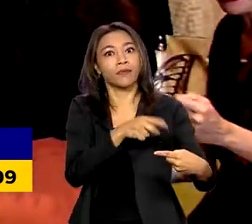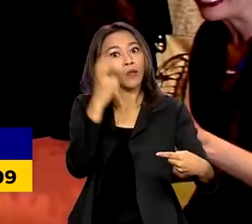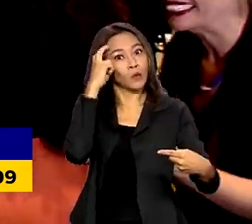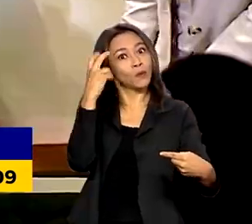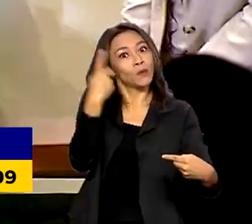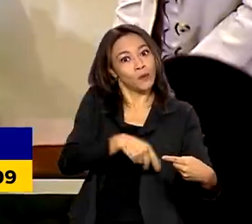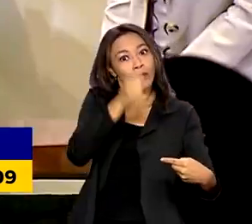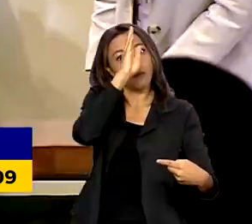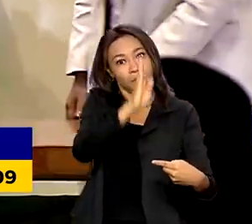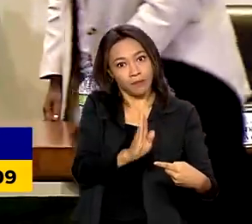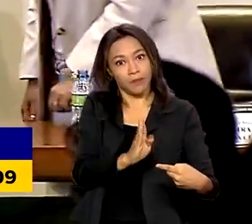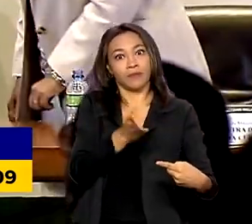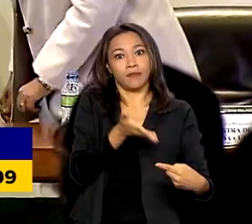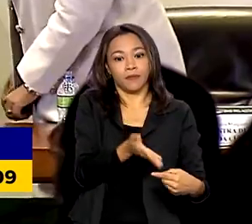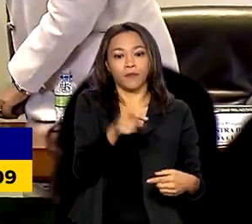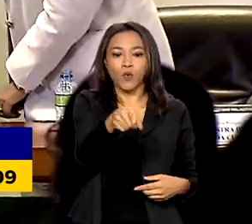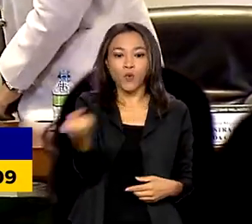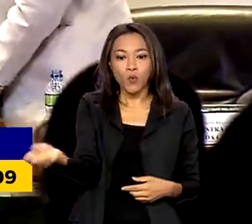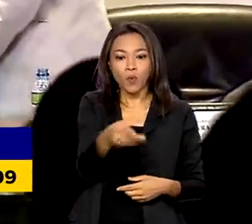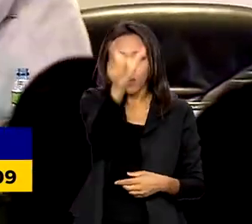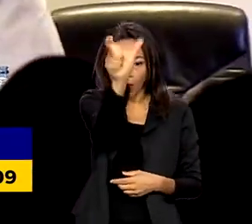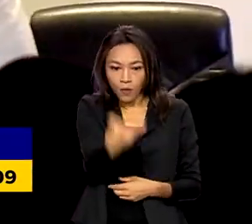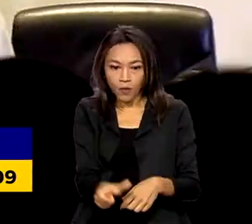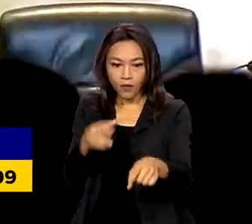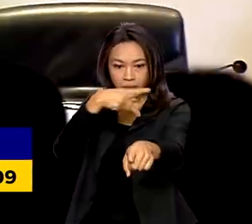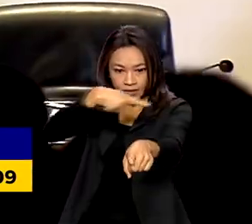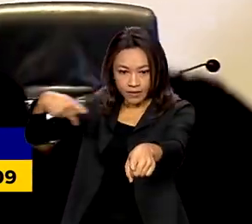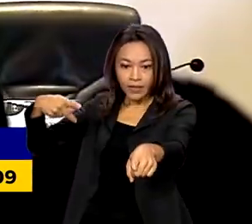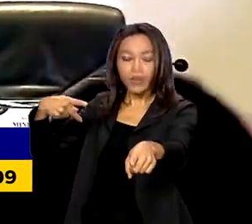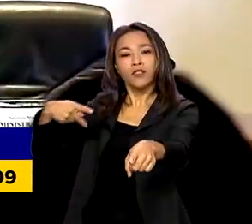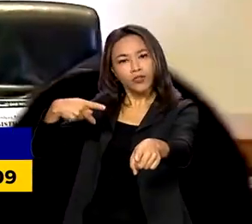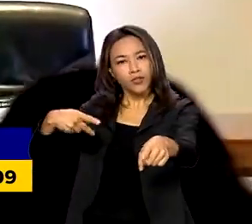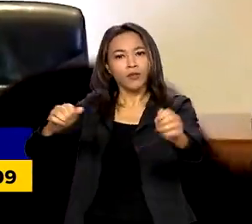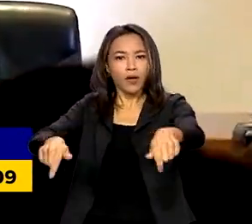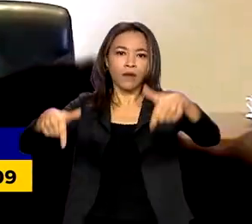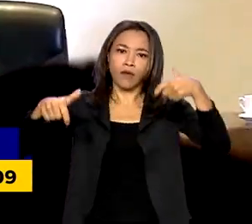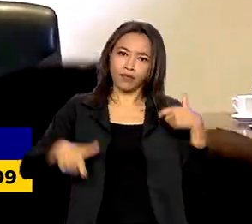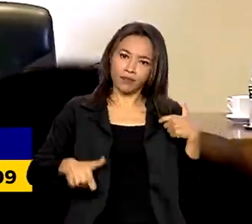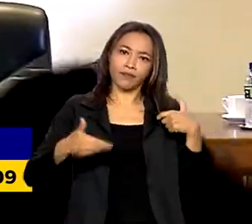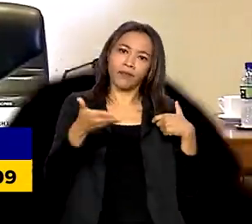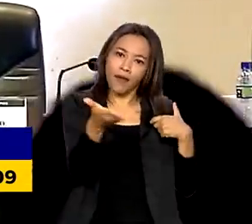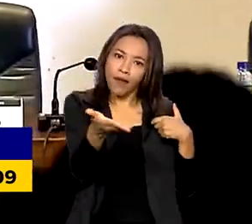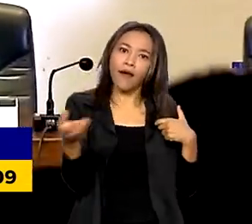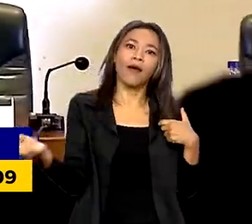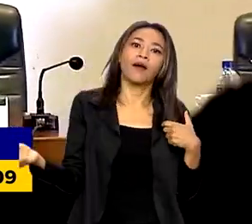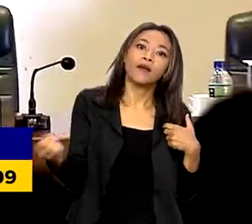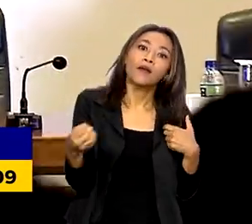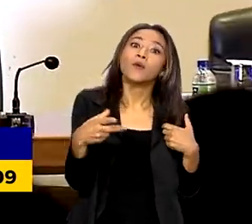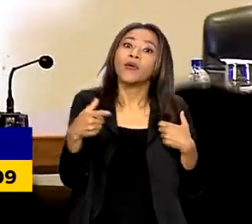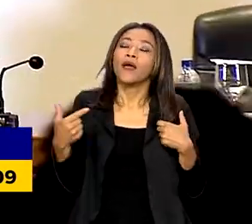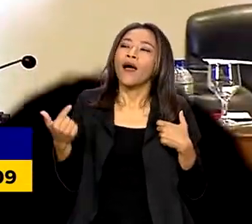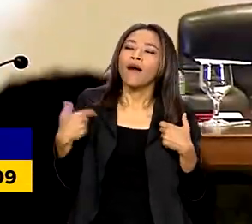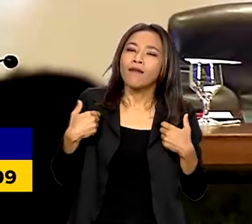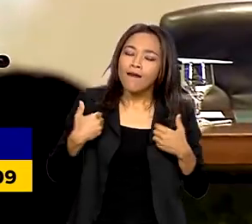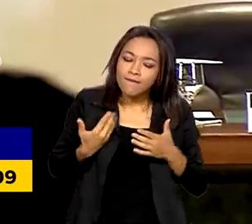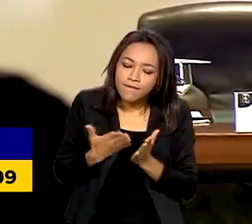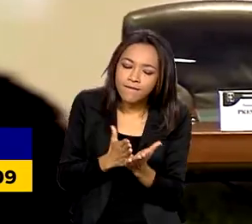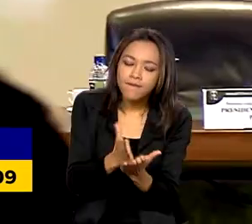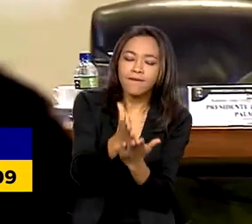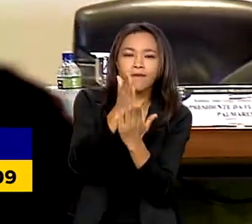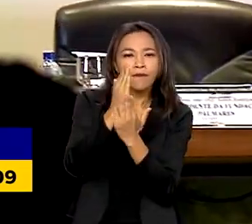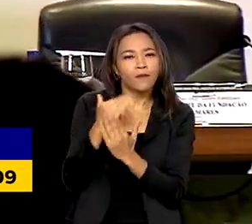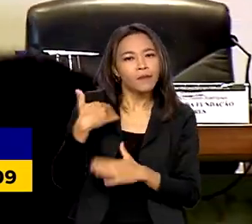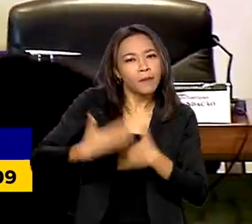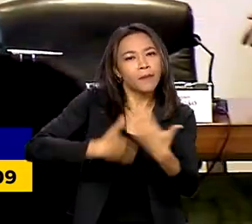país. O novo presidente da Fundação Palmares assume com a promessa de recuperar avanços sociais e reescrever uma